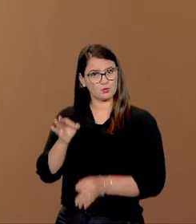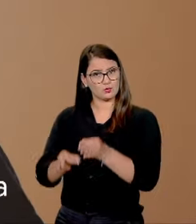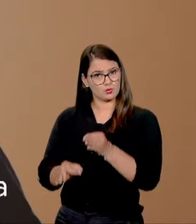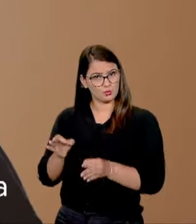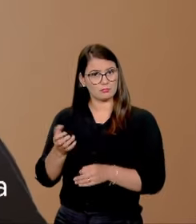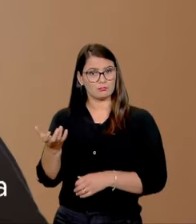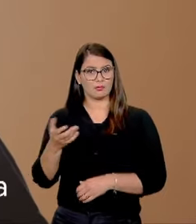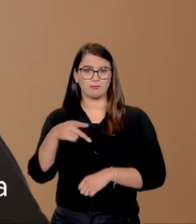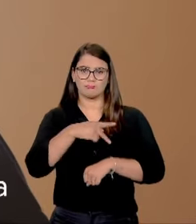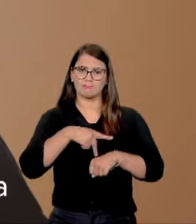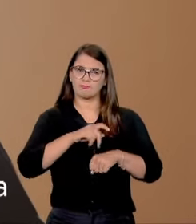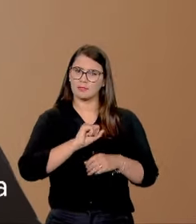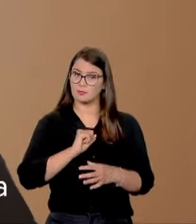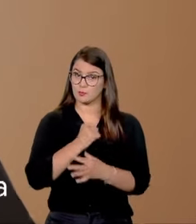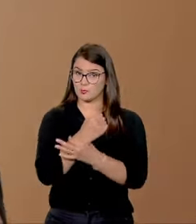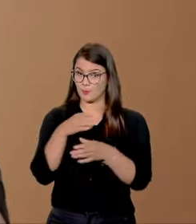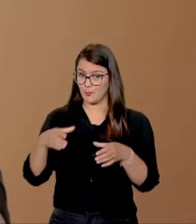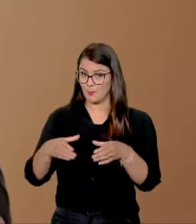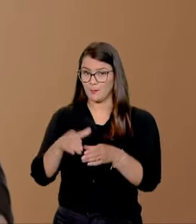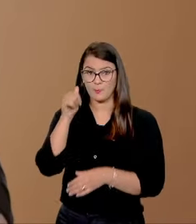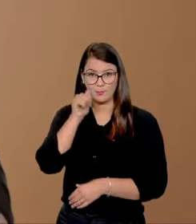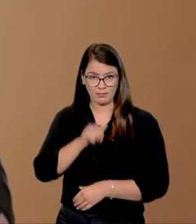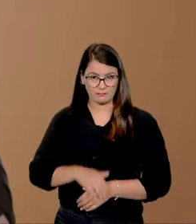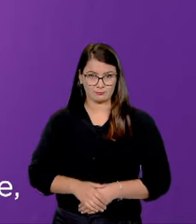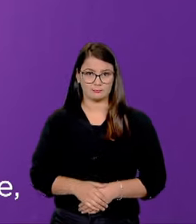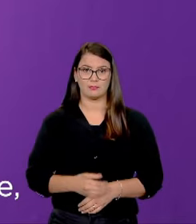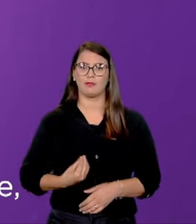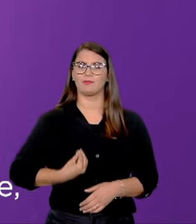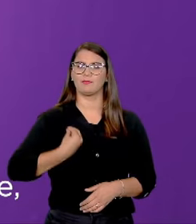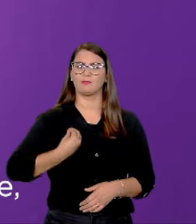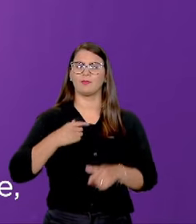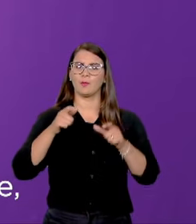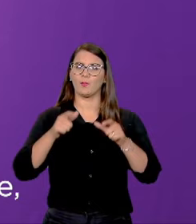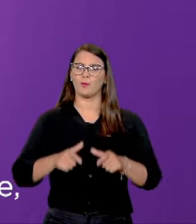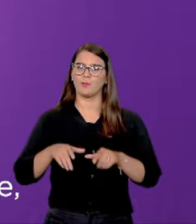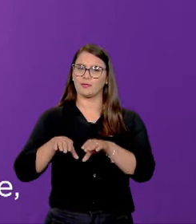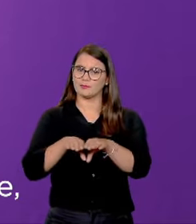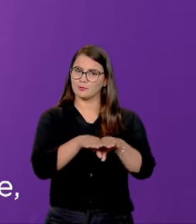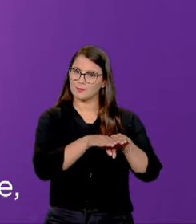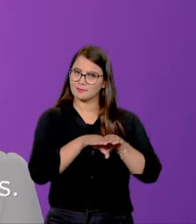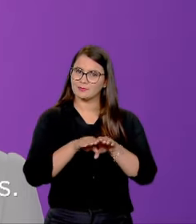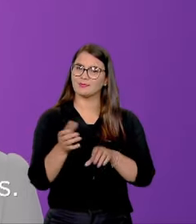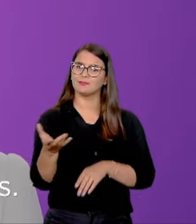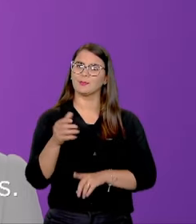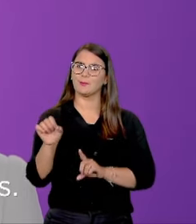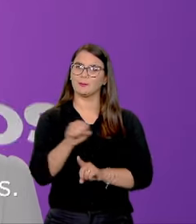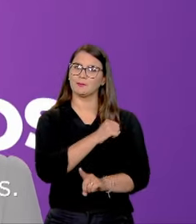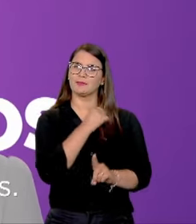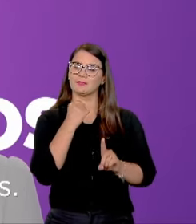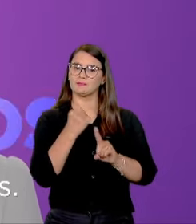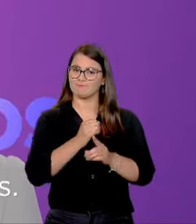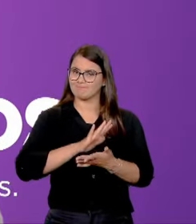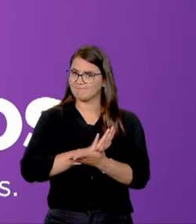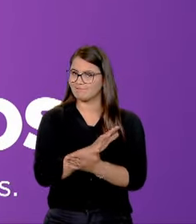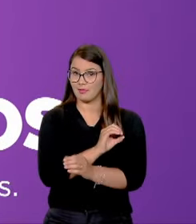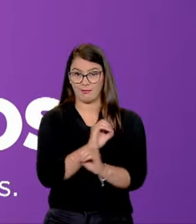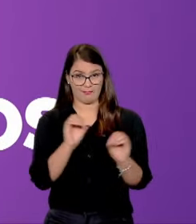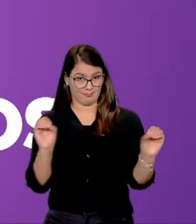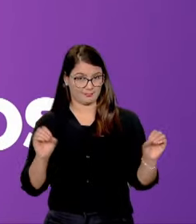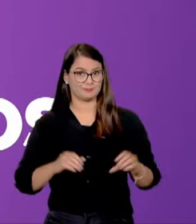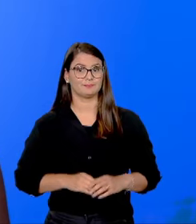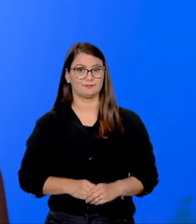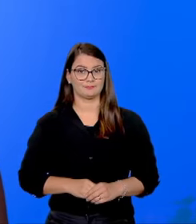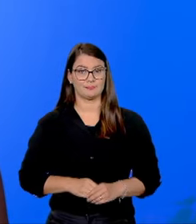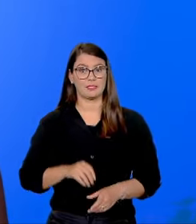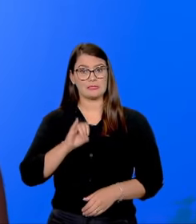mais justo, também quer um país com mais segurança para as mulheres. Se quer viver em um ambiente de igualdade, você quer uma sociedade sem preconceitos.